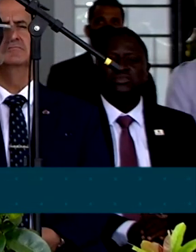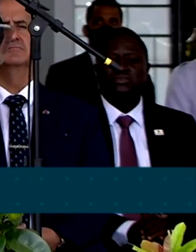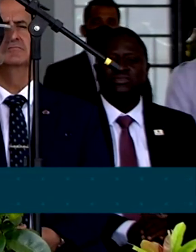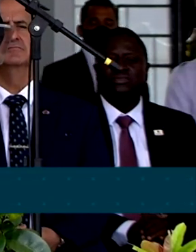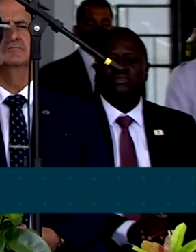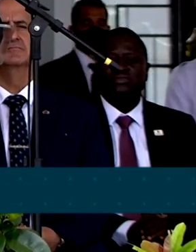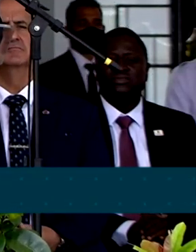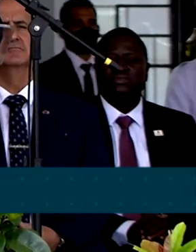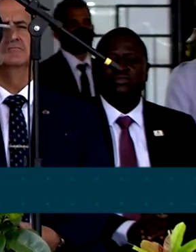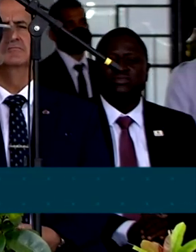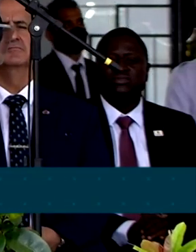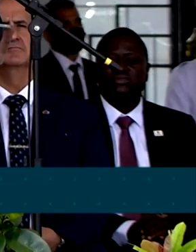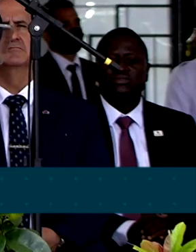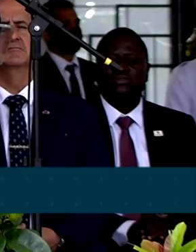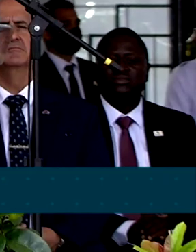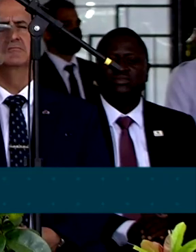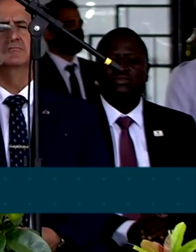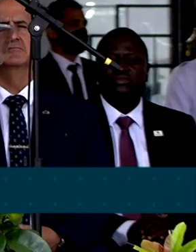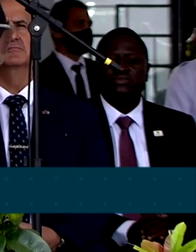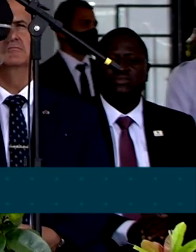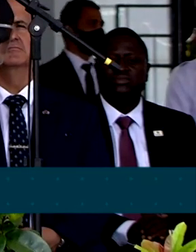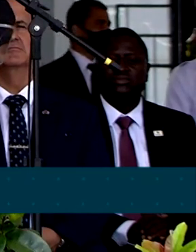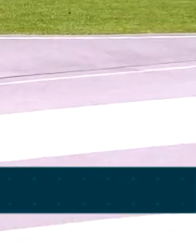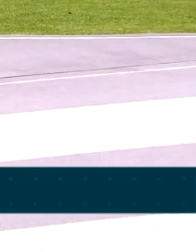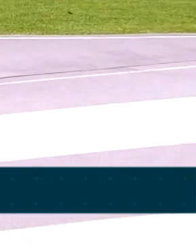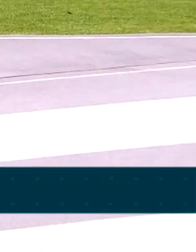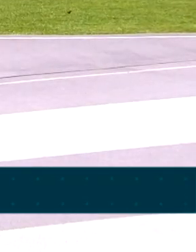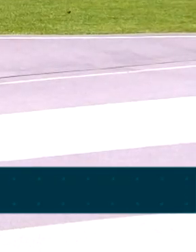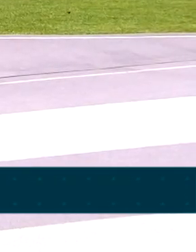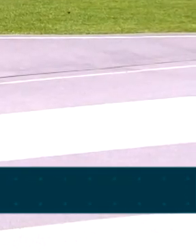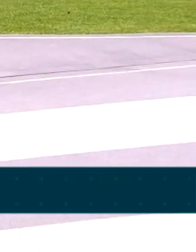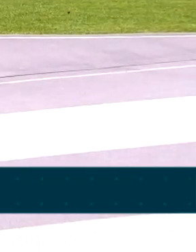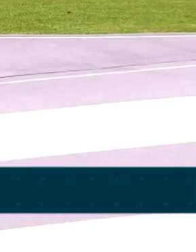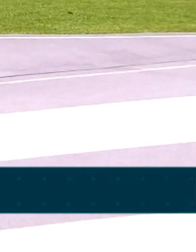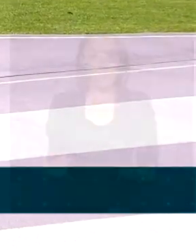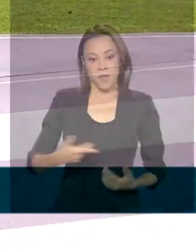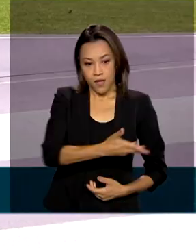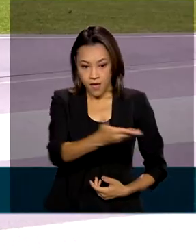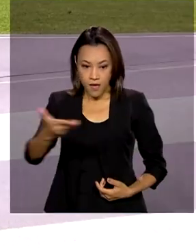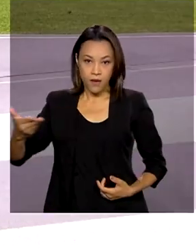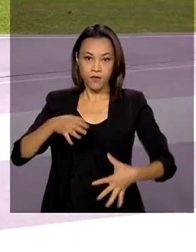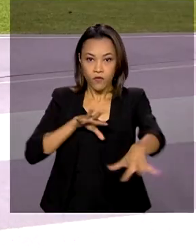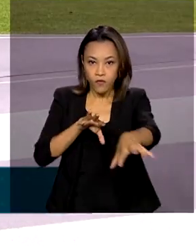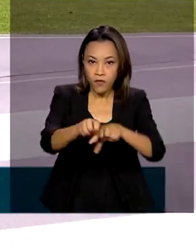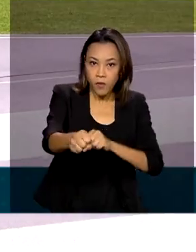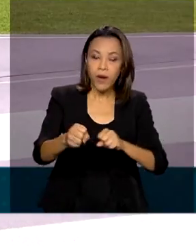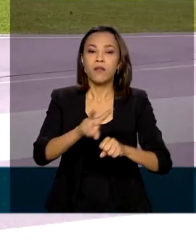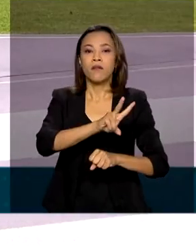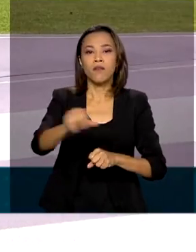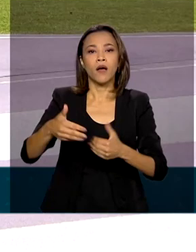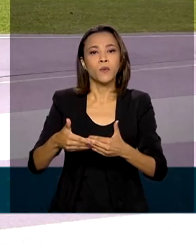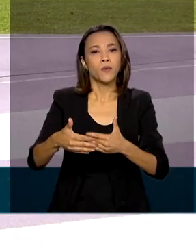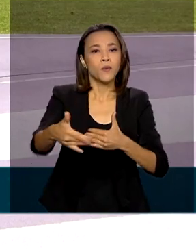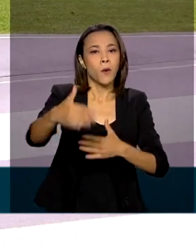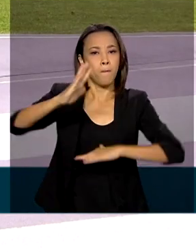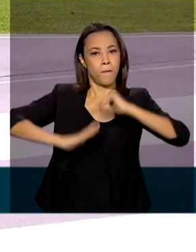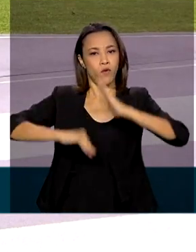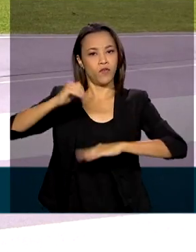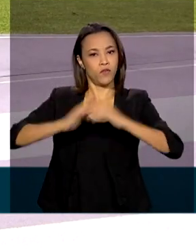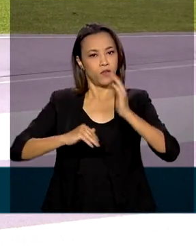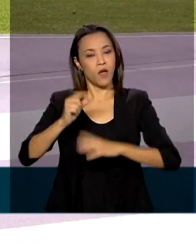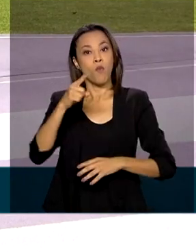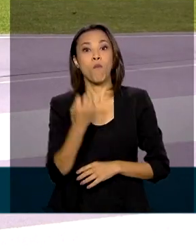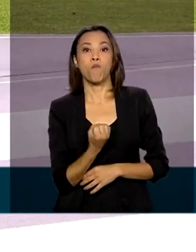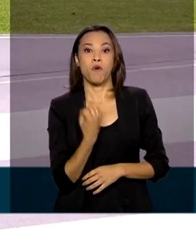caserna e que os acompanharão para sempre. Agora, os guardas marinhas vão completar a formação profissional durante uma